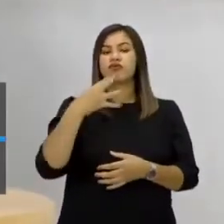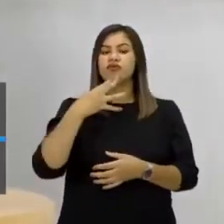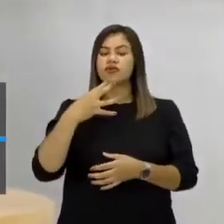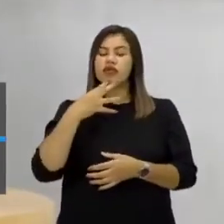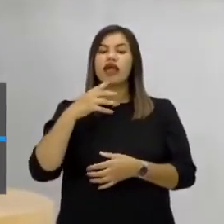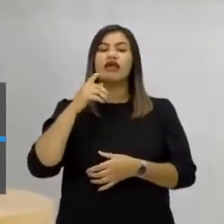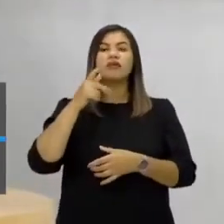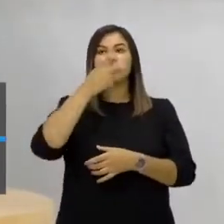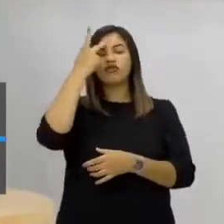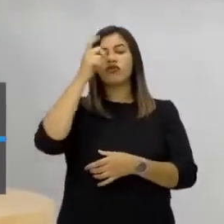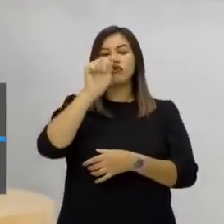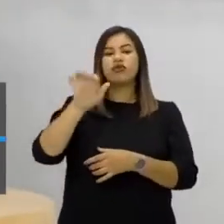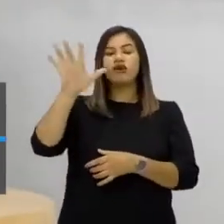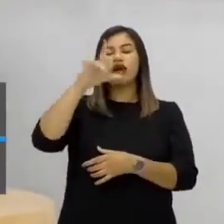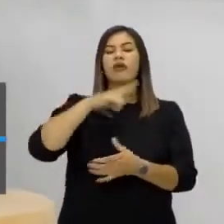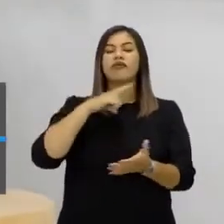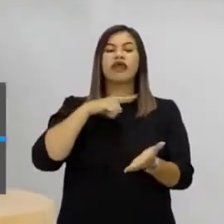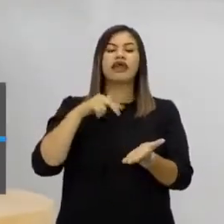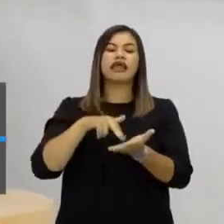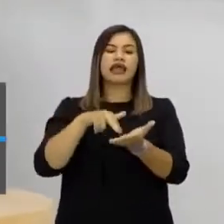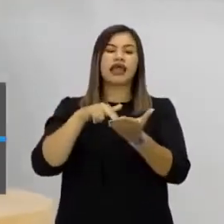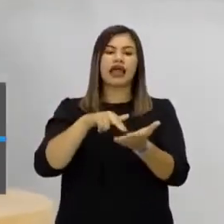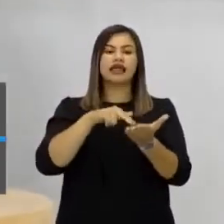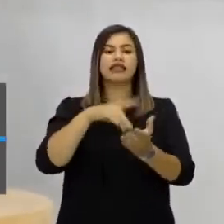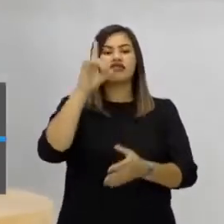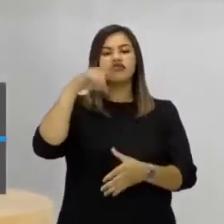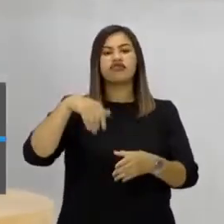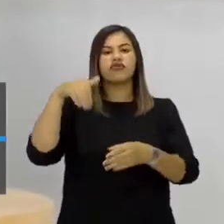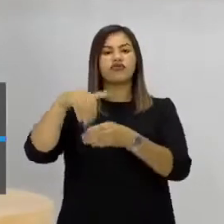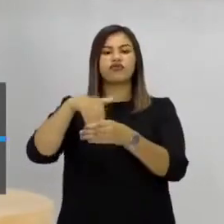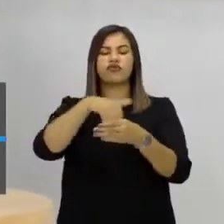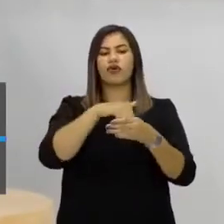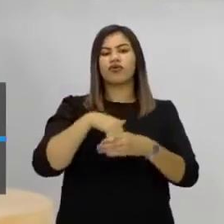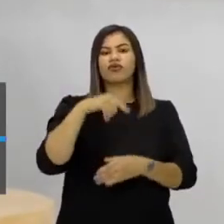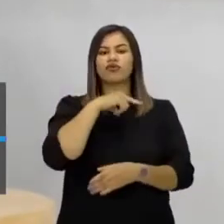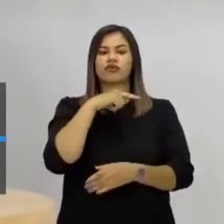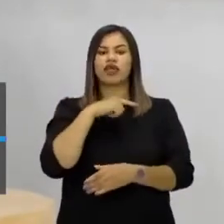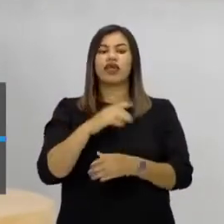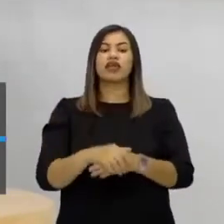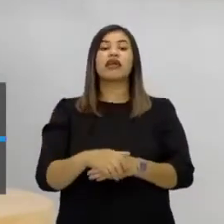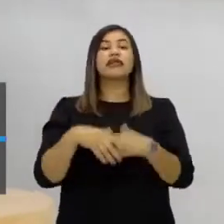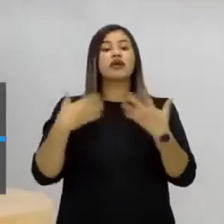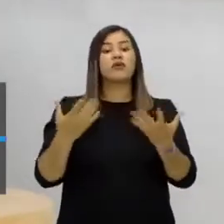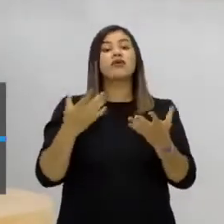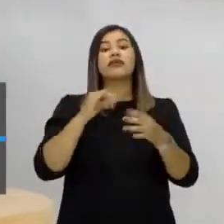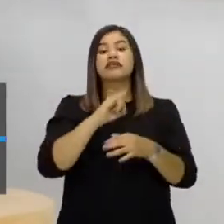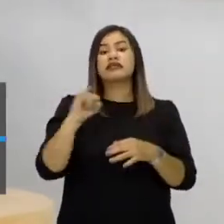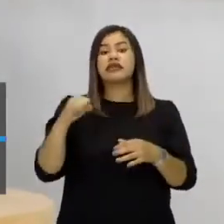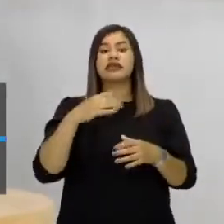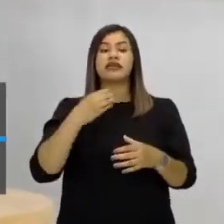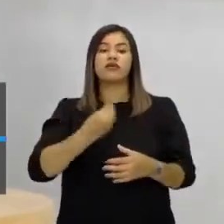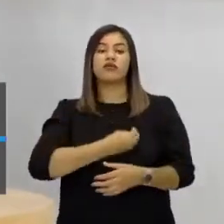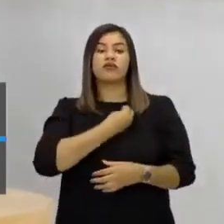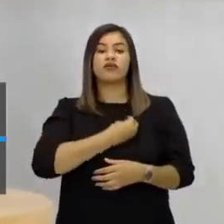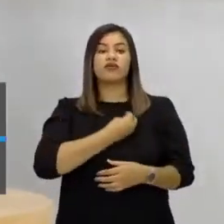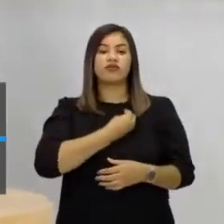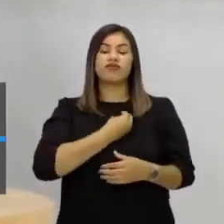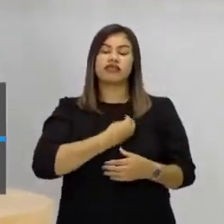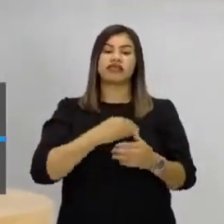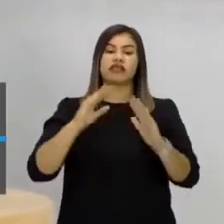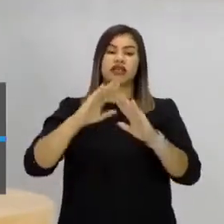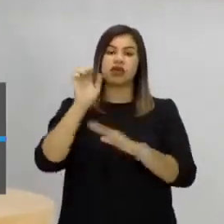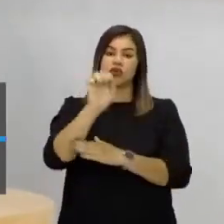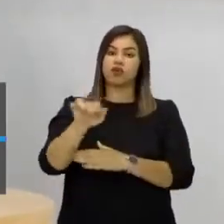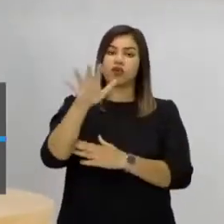europeus, recebe cartas dando direito de voto. Então, mesmo que não more na Europa, países que fazem